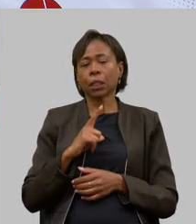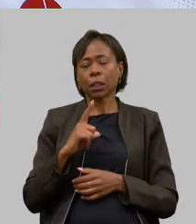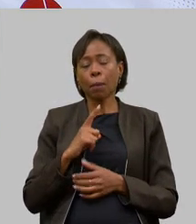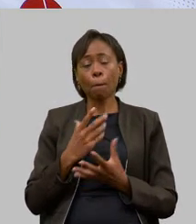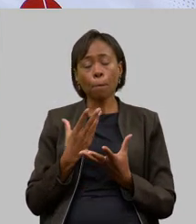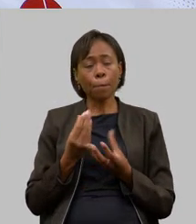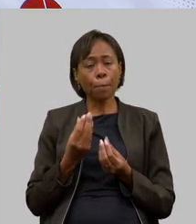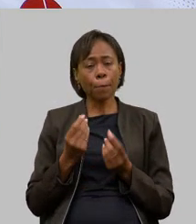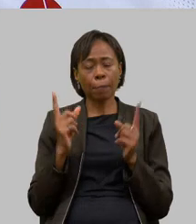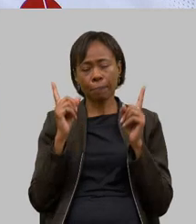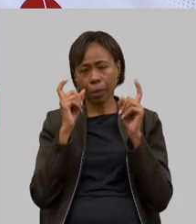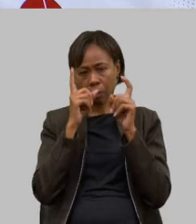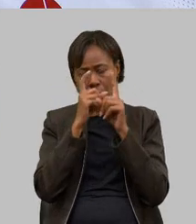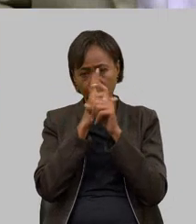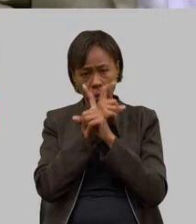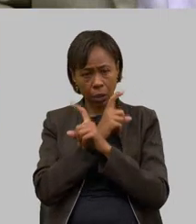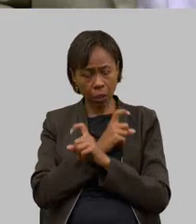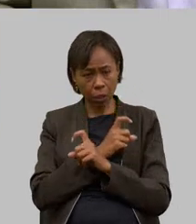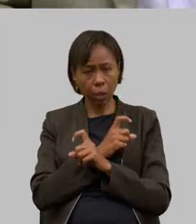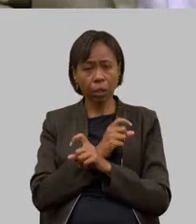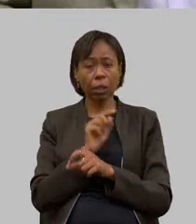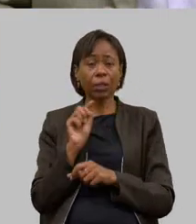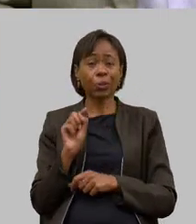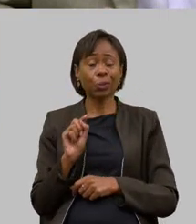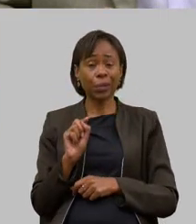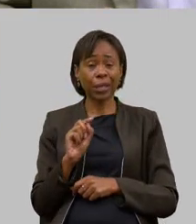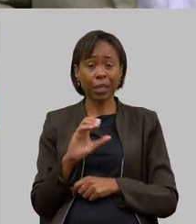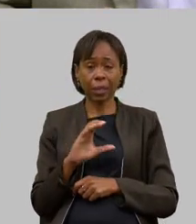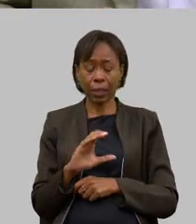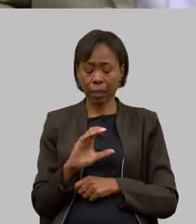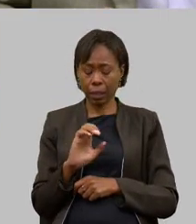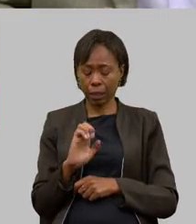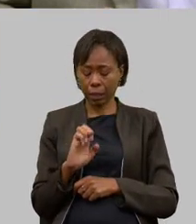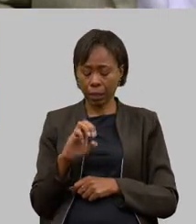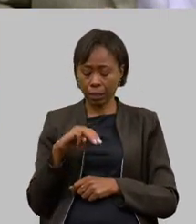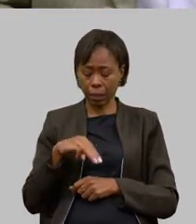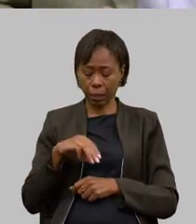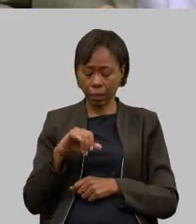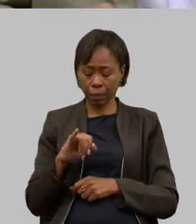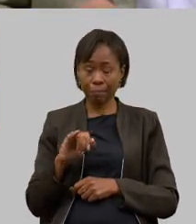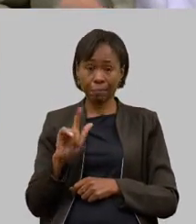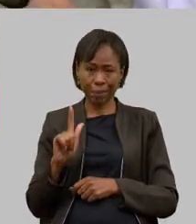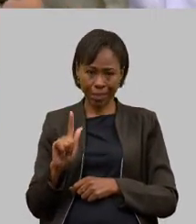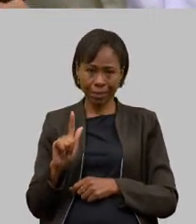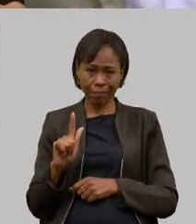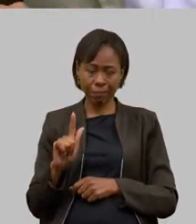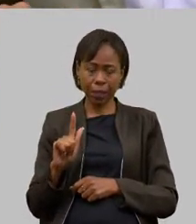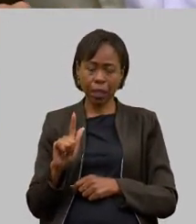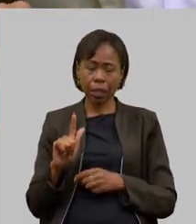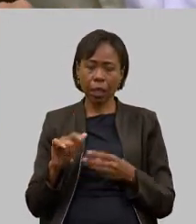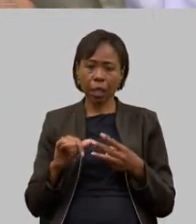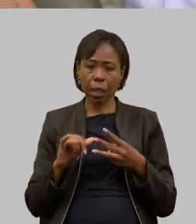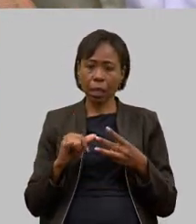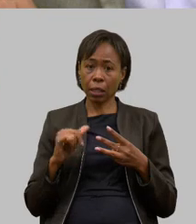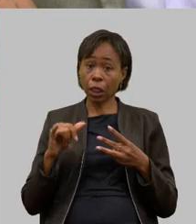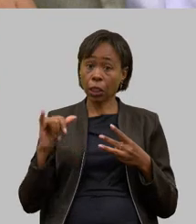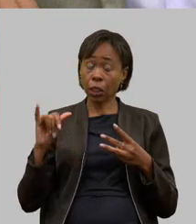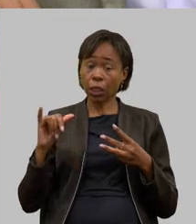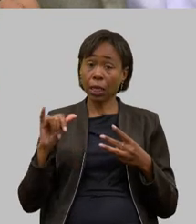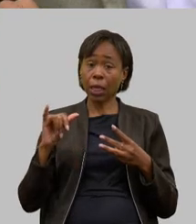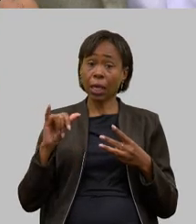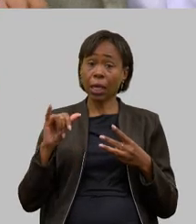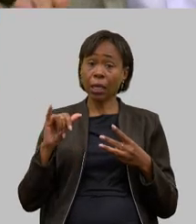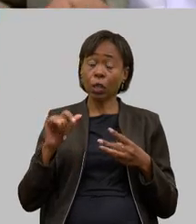questão CEMIG na questão de energia no campo sabemos que já